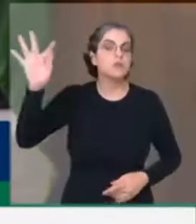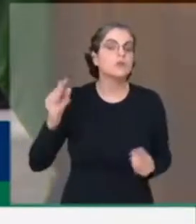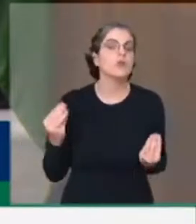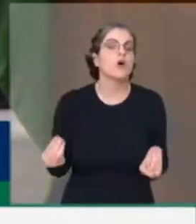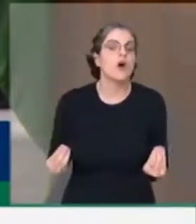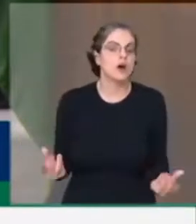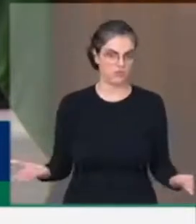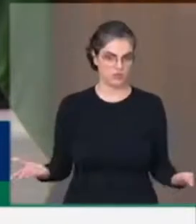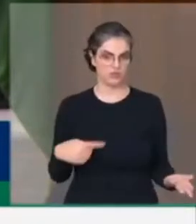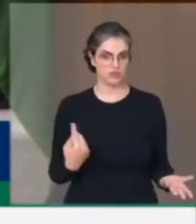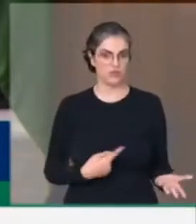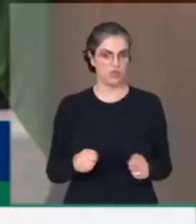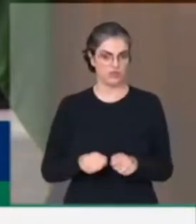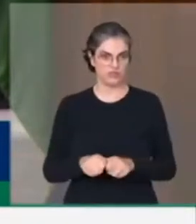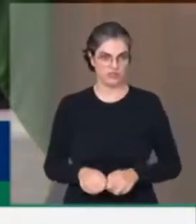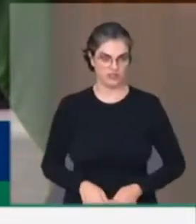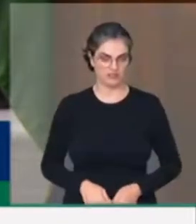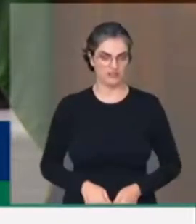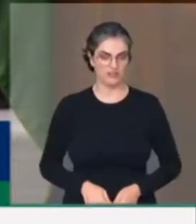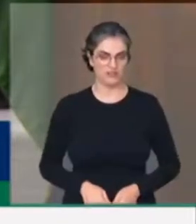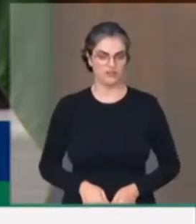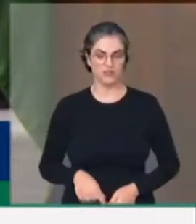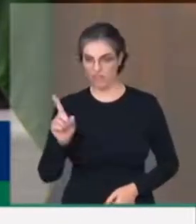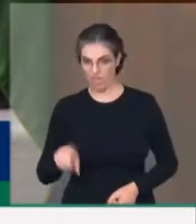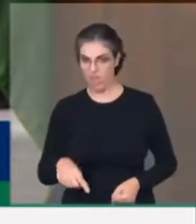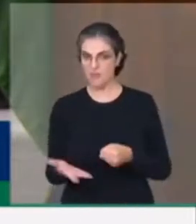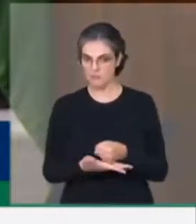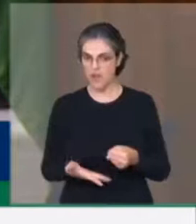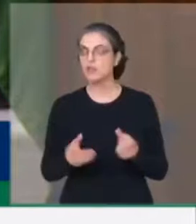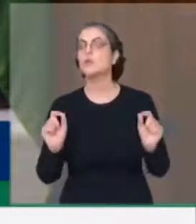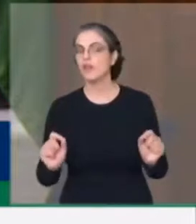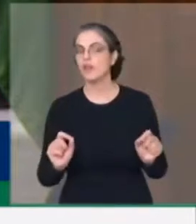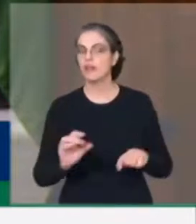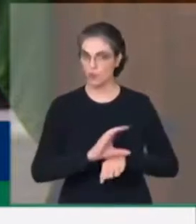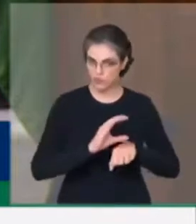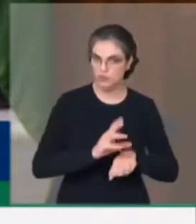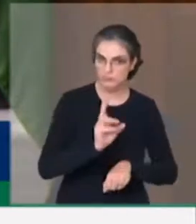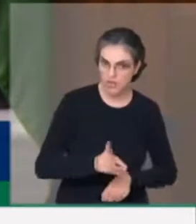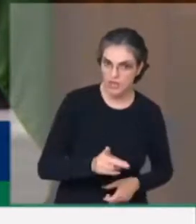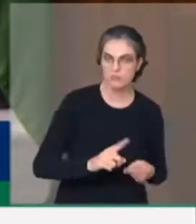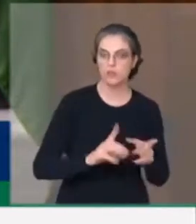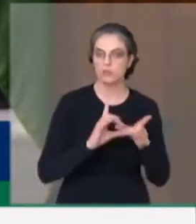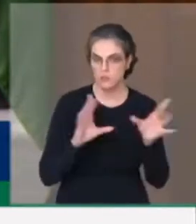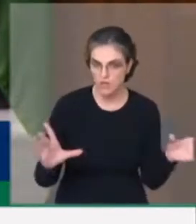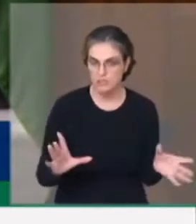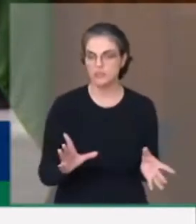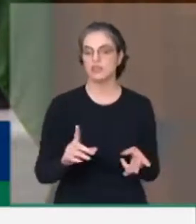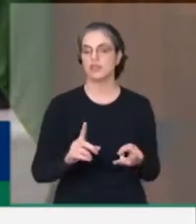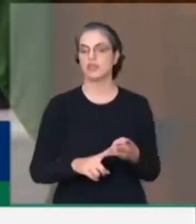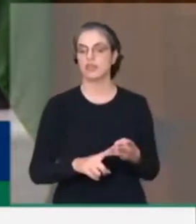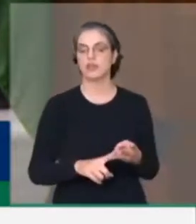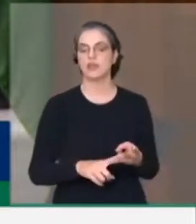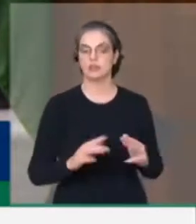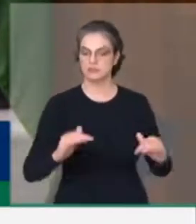construir. um projeto baseado na Constituição, na democracia, do Estado Democrático de Direito,